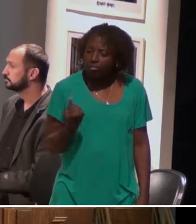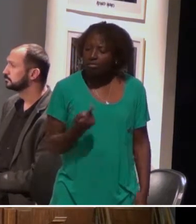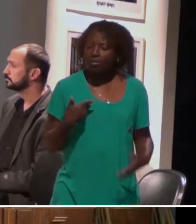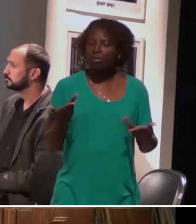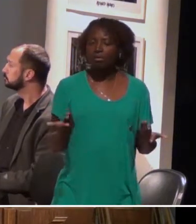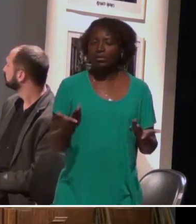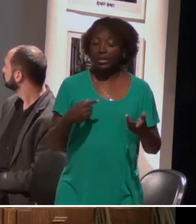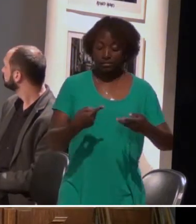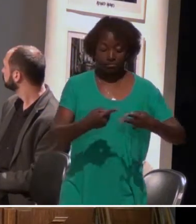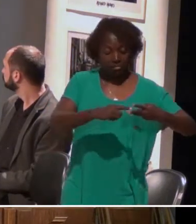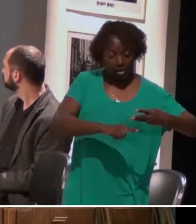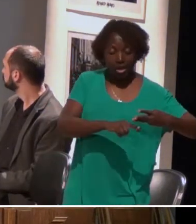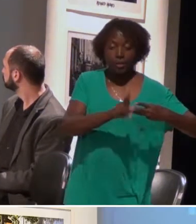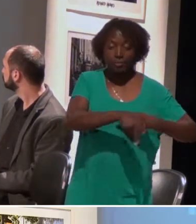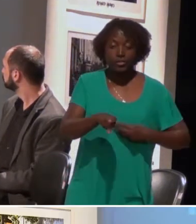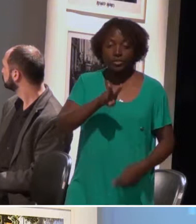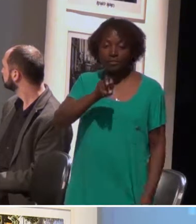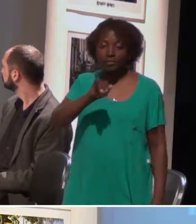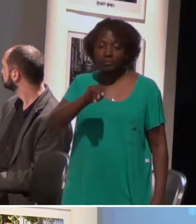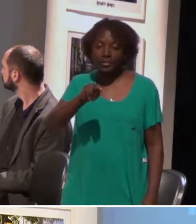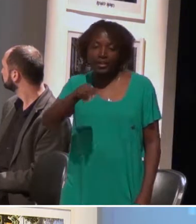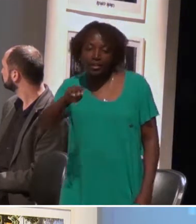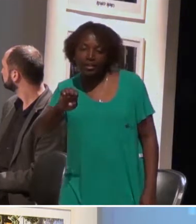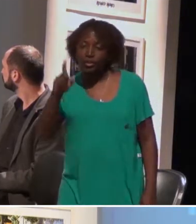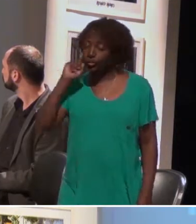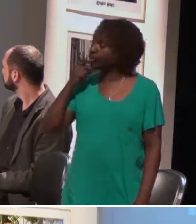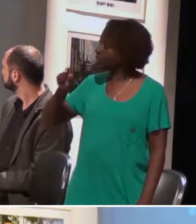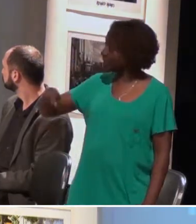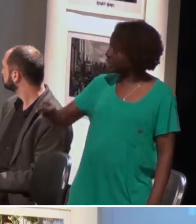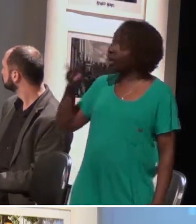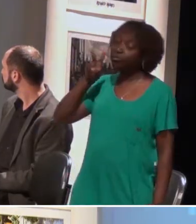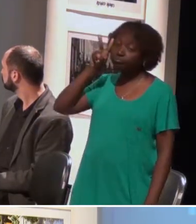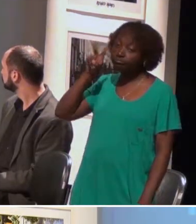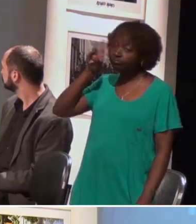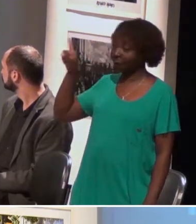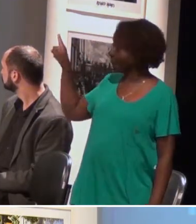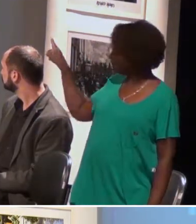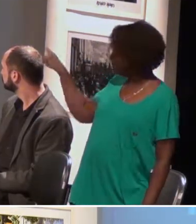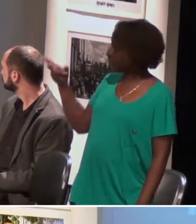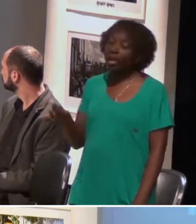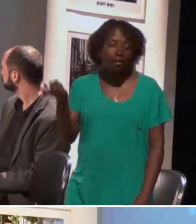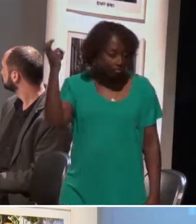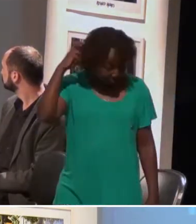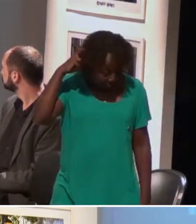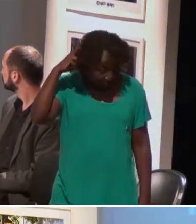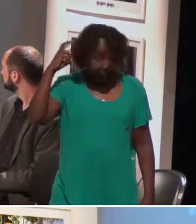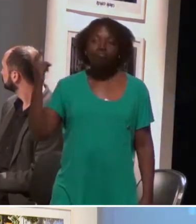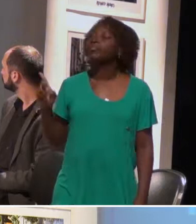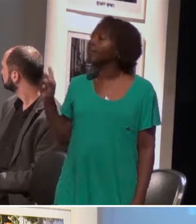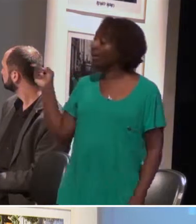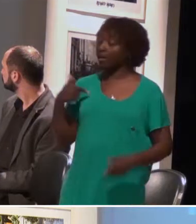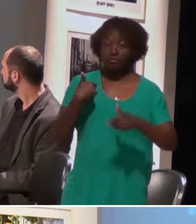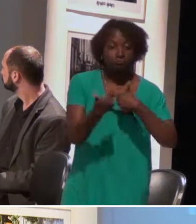após, tem a professora Viviane, ela é surda, o sinal dela é esse, que está na foto, com implante coclear, e